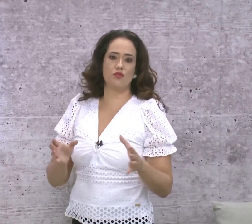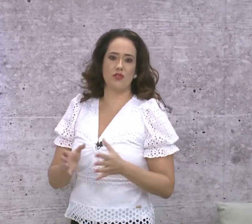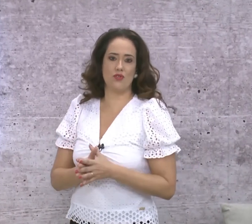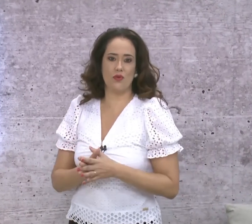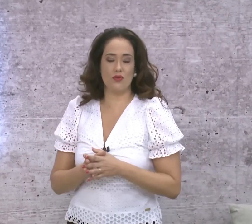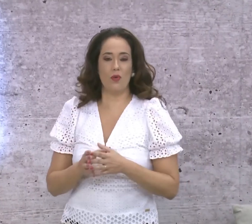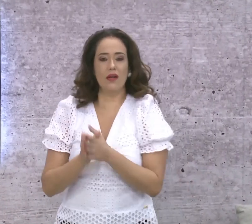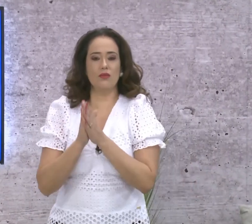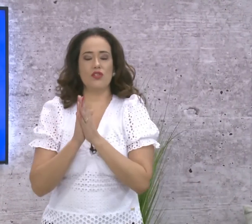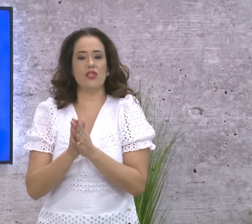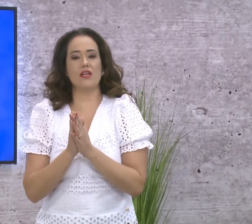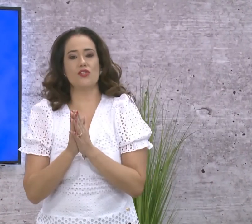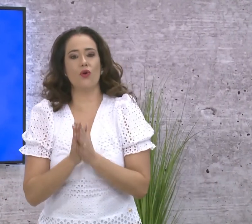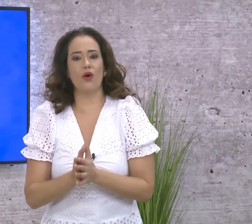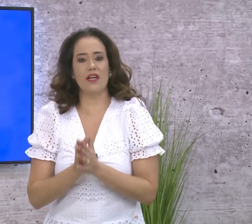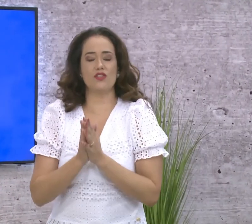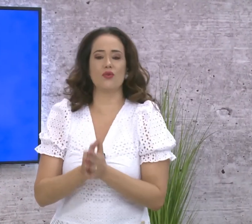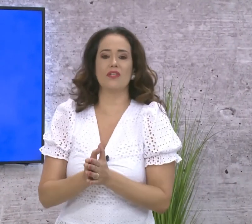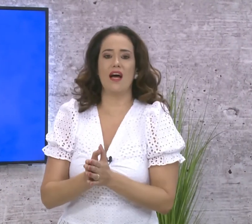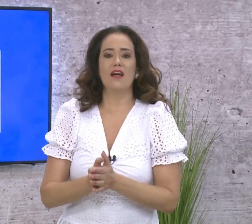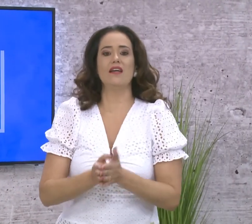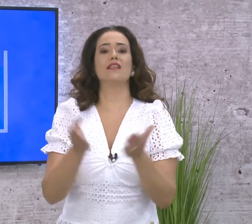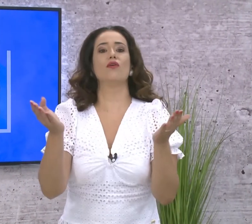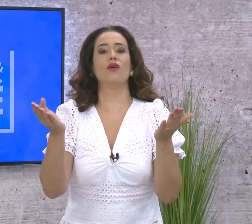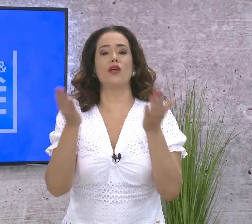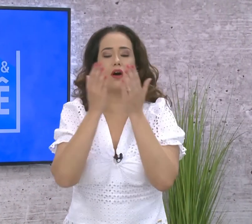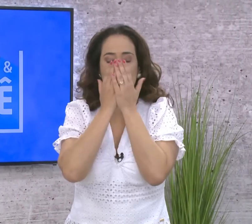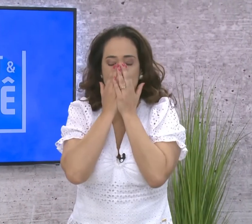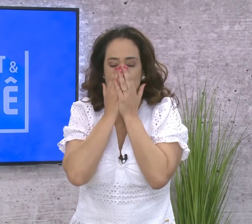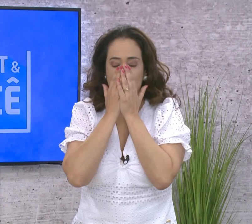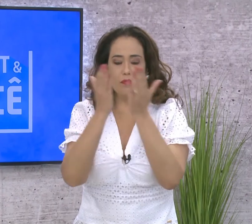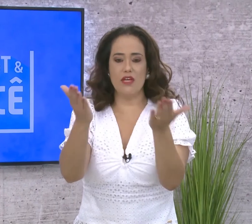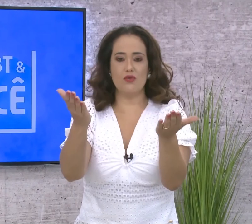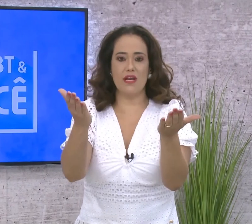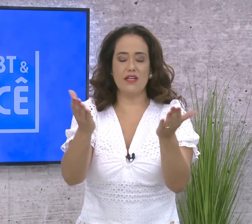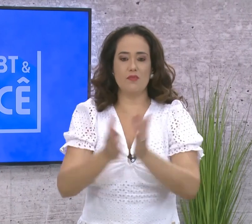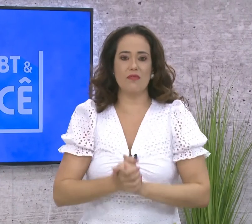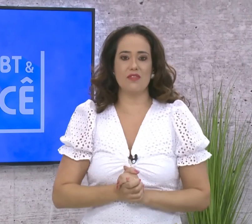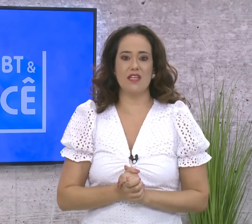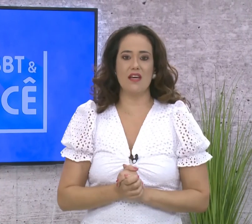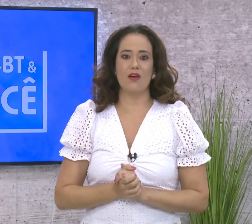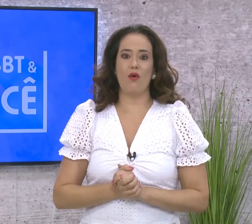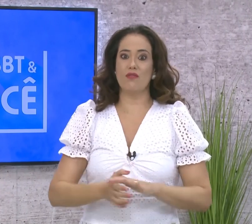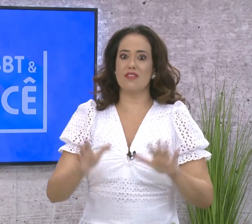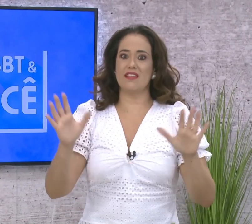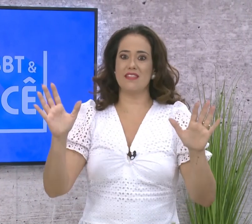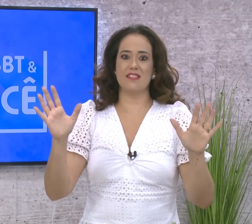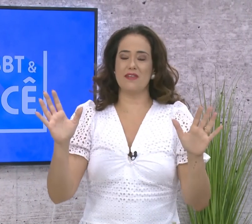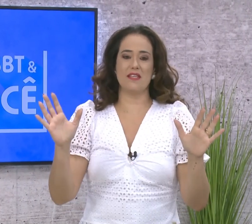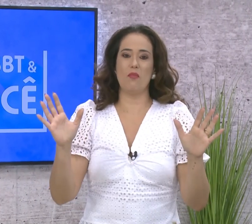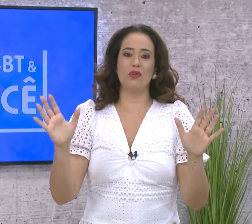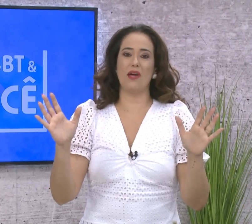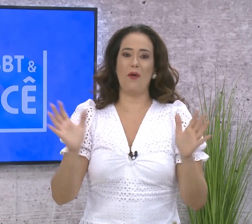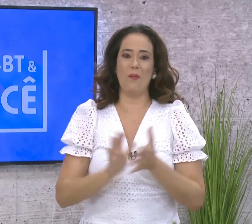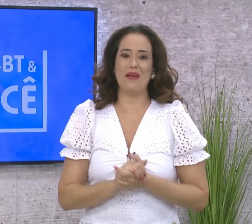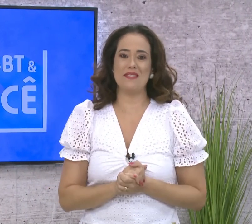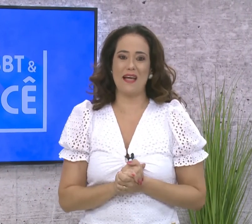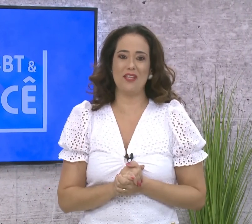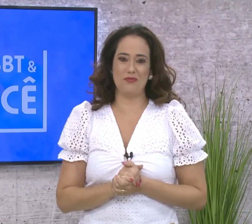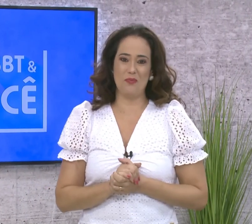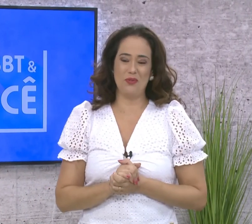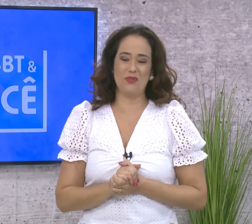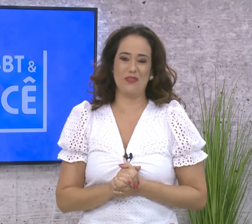faz com as pessoas. Quanto de gente que o Rony ajuda. Então, Rony, ó, um beijo grande para você. Com certeza, você vai ser muito